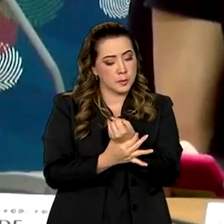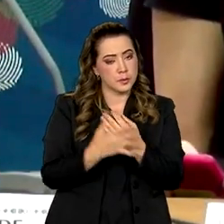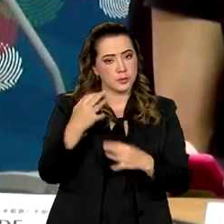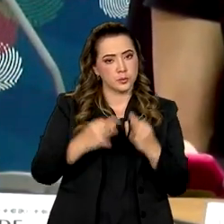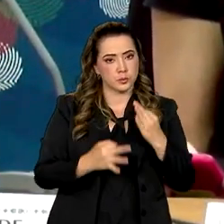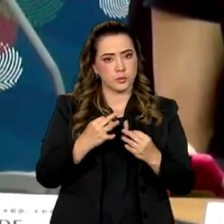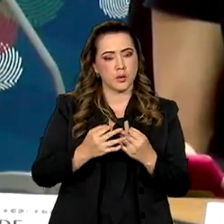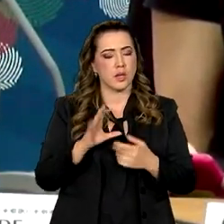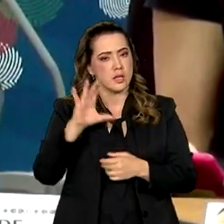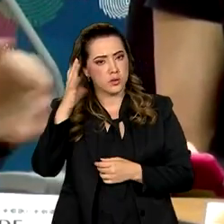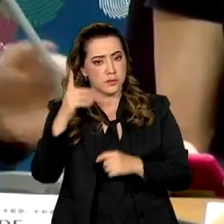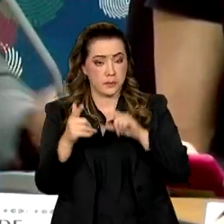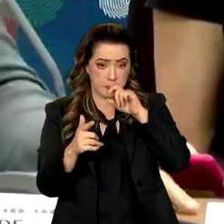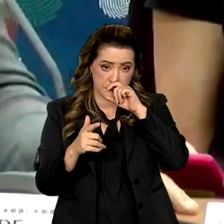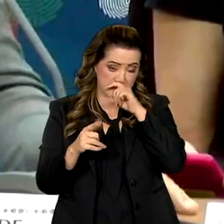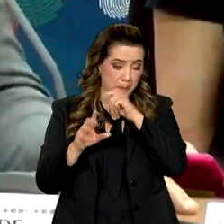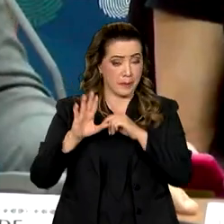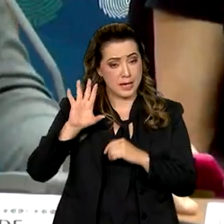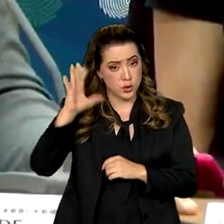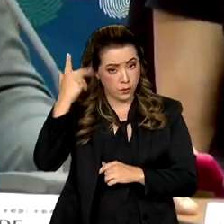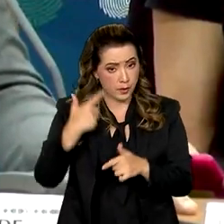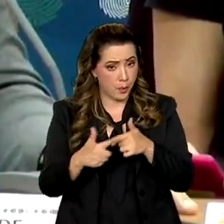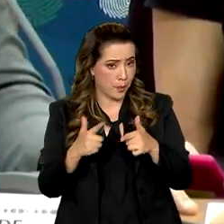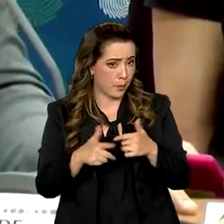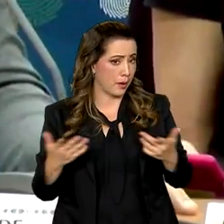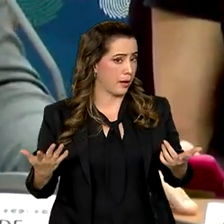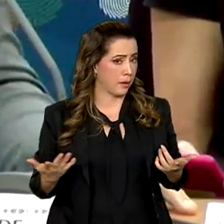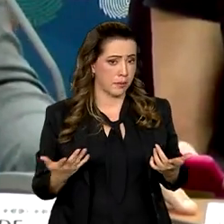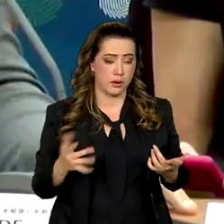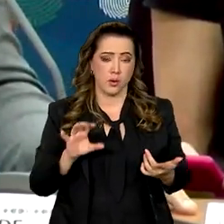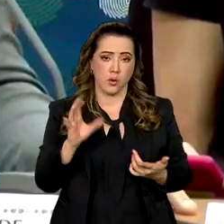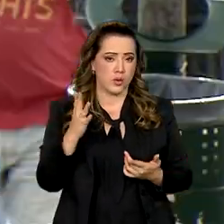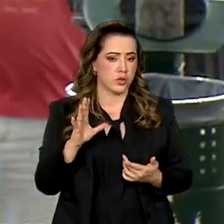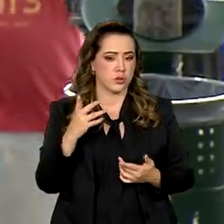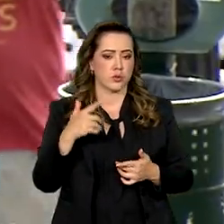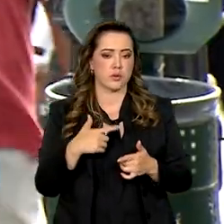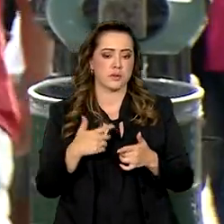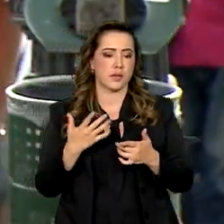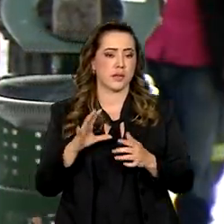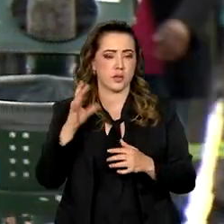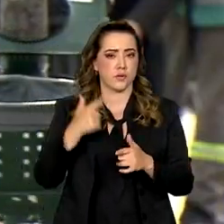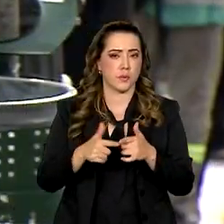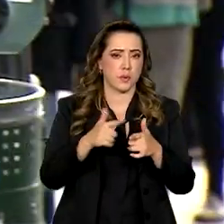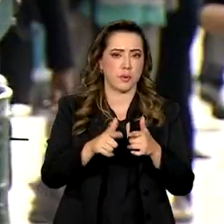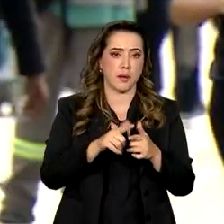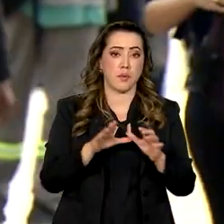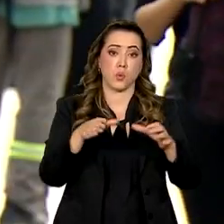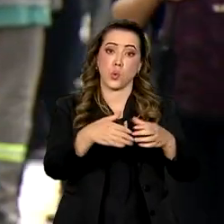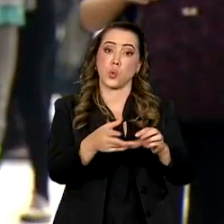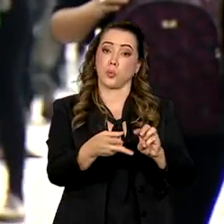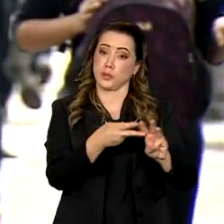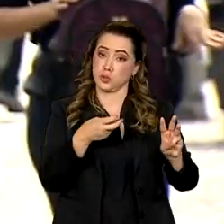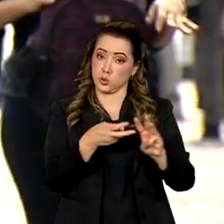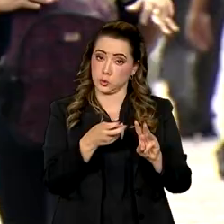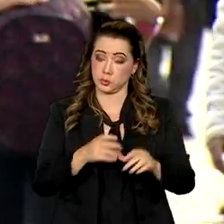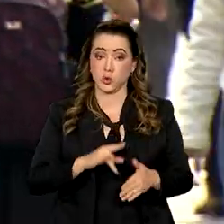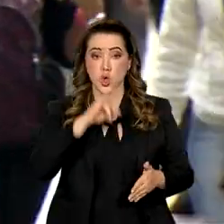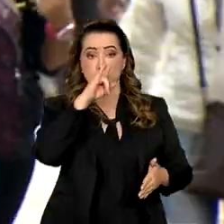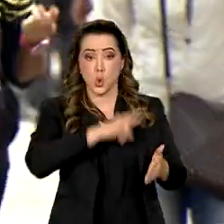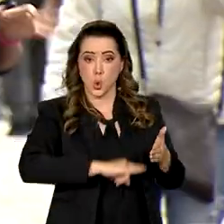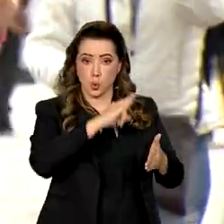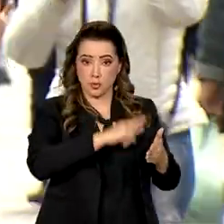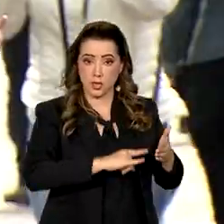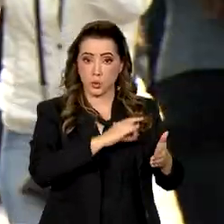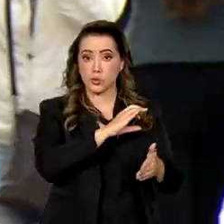soluções logísticas, porque senão a gente não vai conseguir combater o subregistro civil para os povos indígenas. O registro civil é o primeiro passo